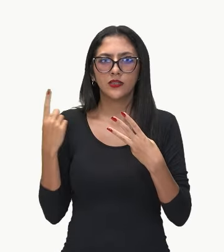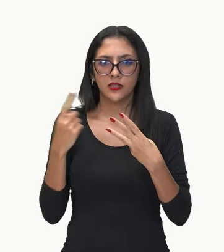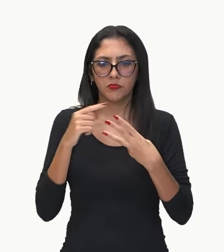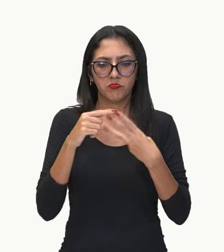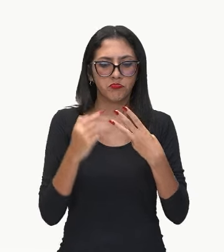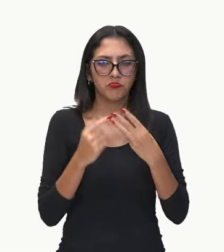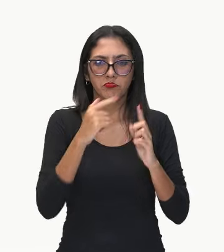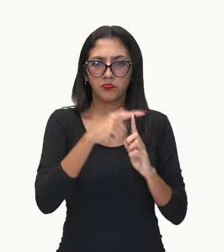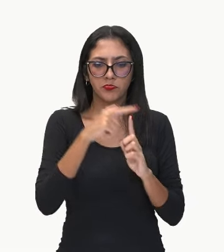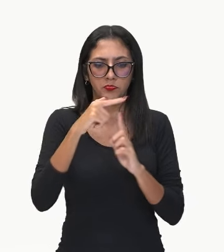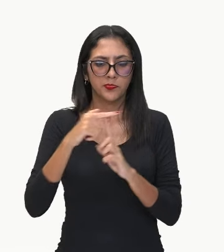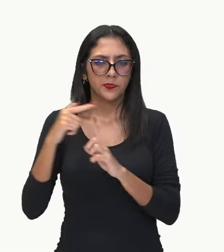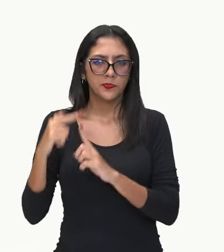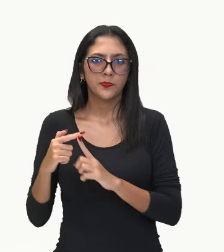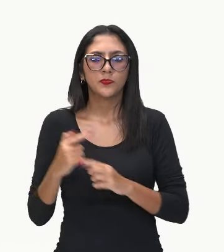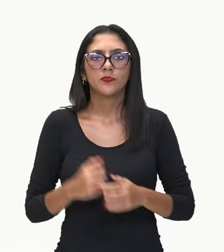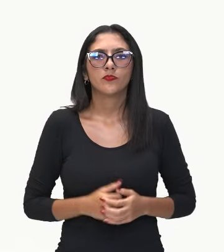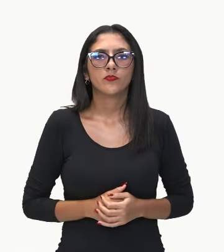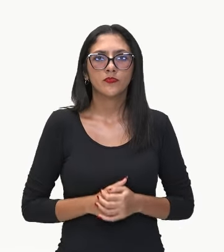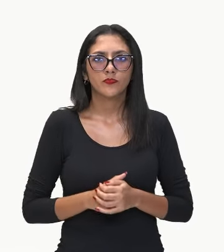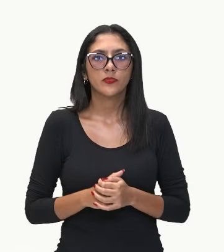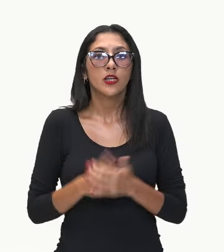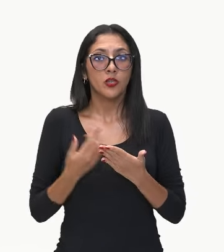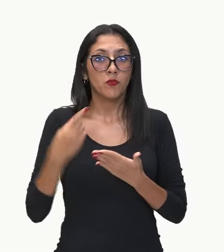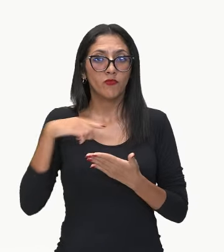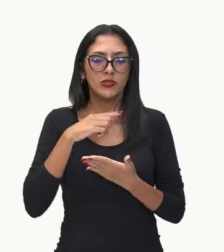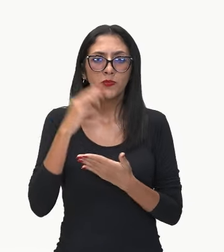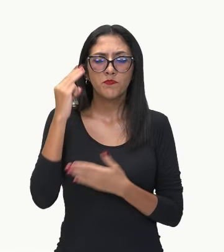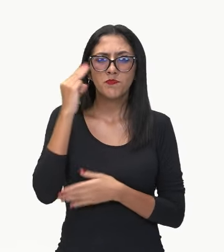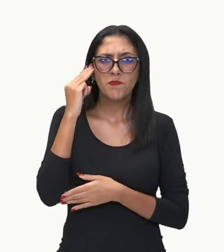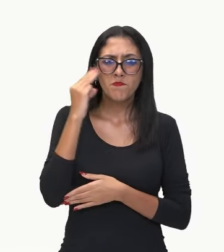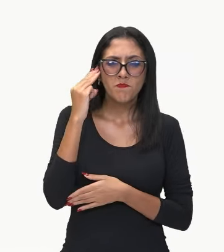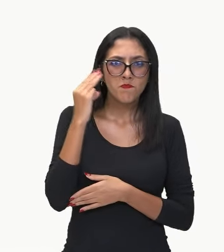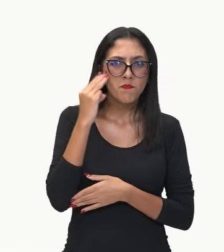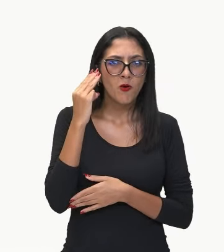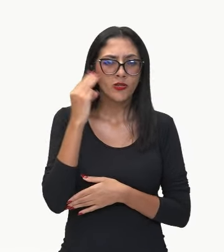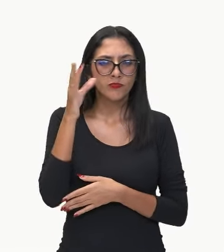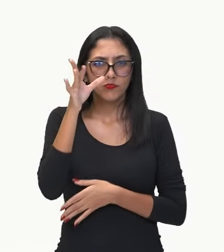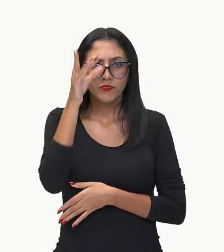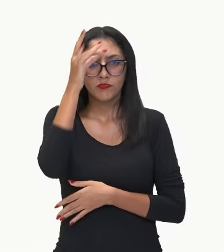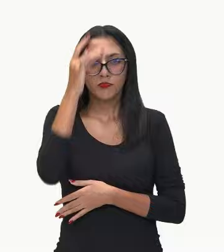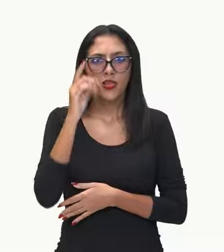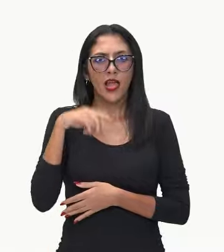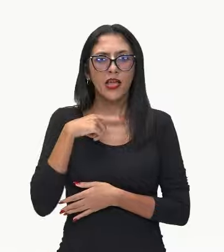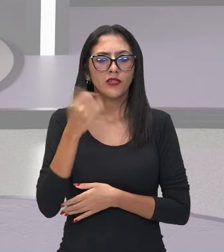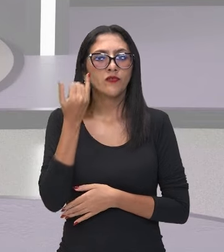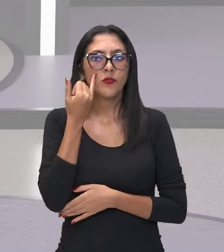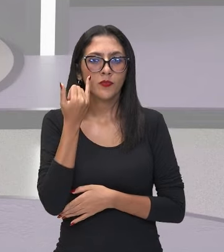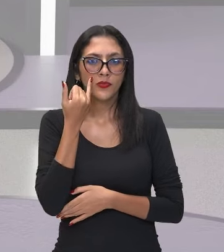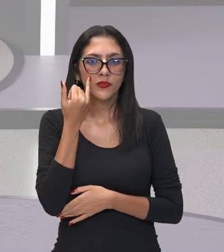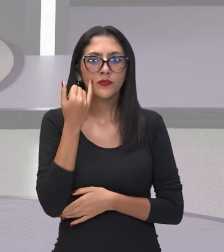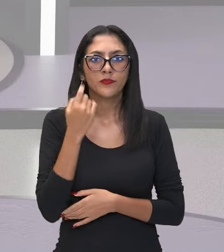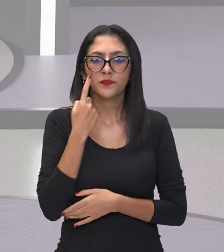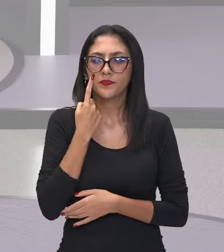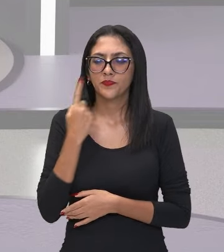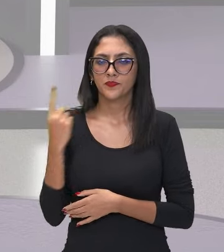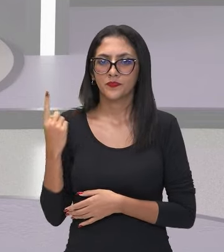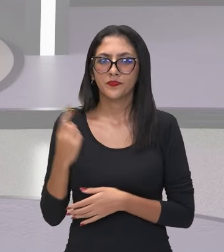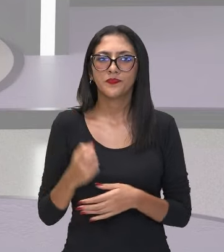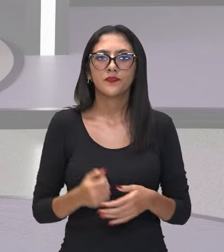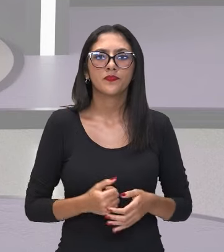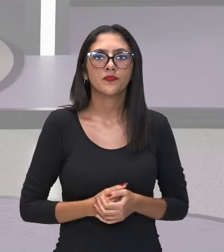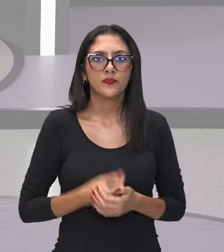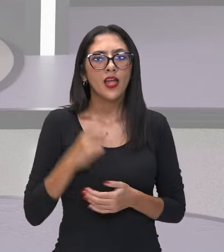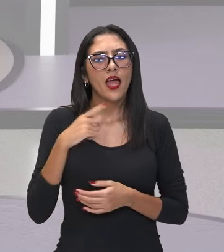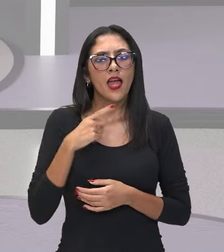chaves. Então, para você aí firmar melhor, fixar melhor essa informação, eu trouxe um pódio para você. E aí